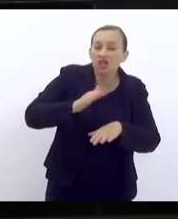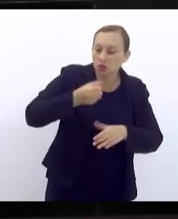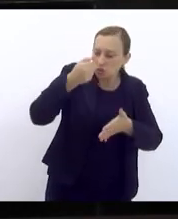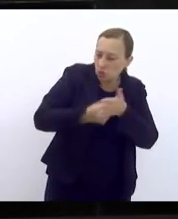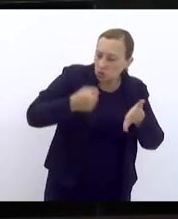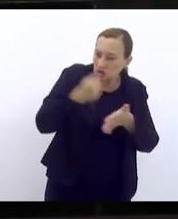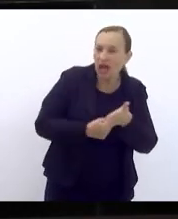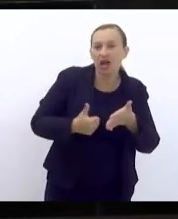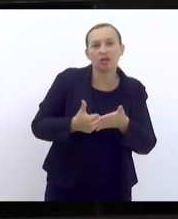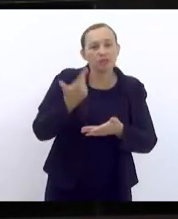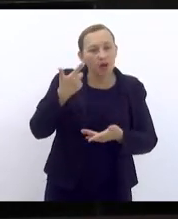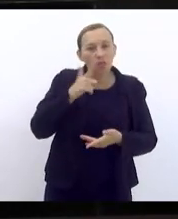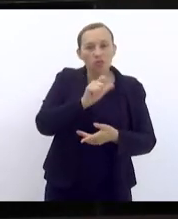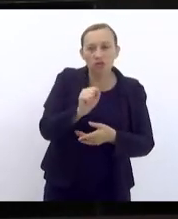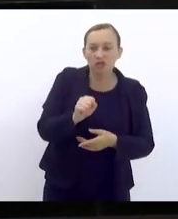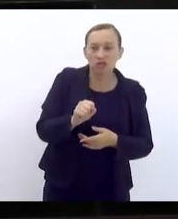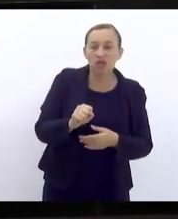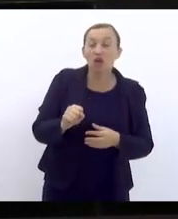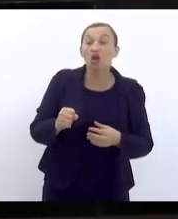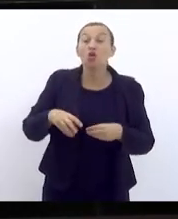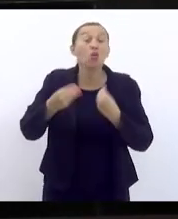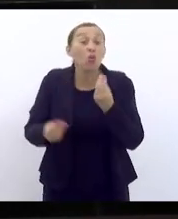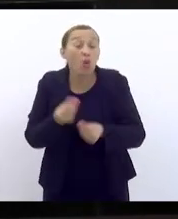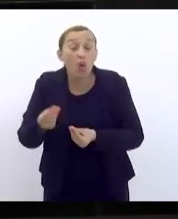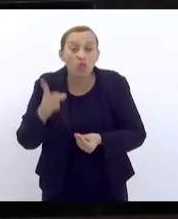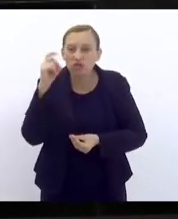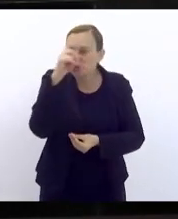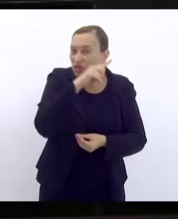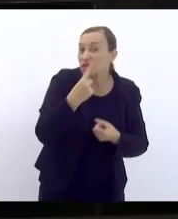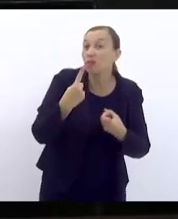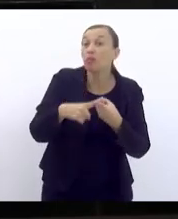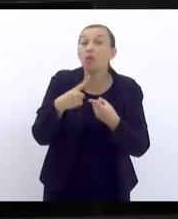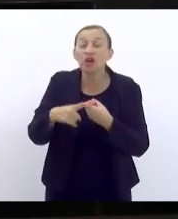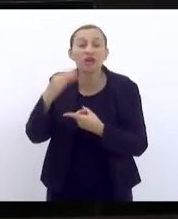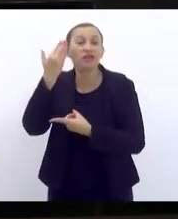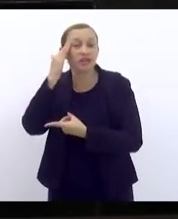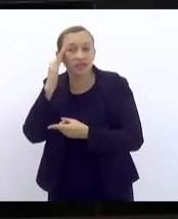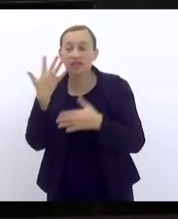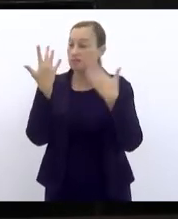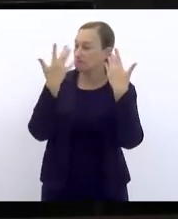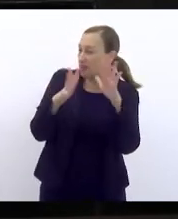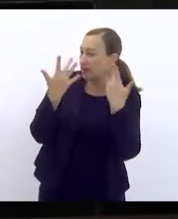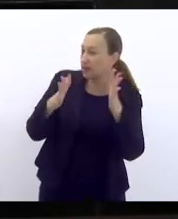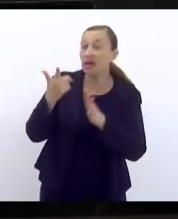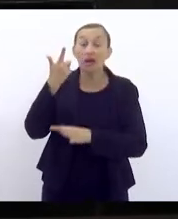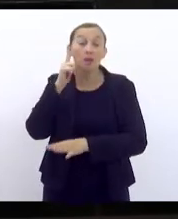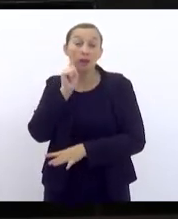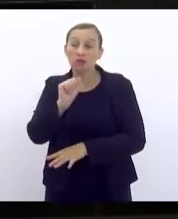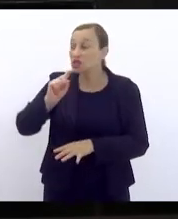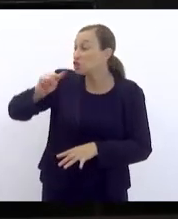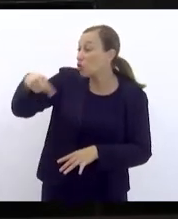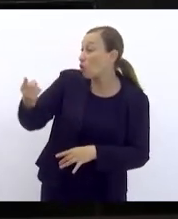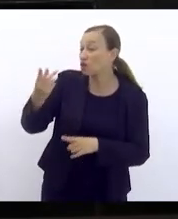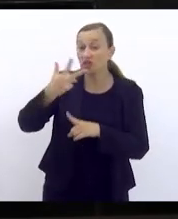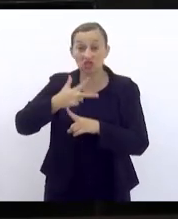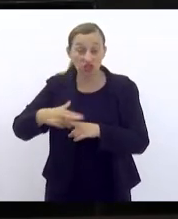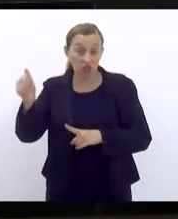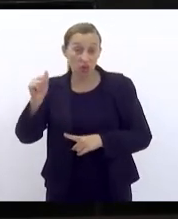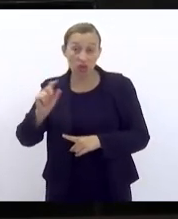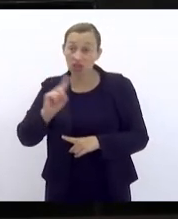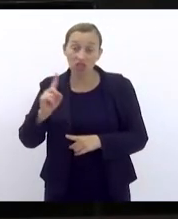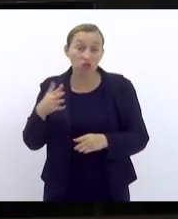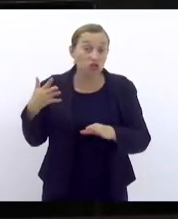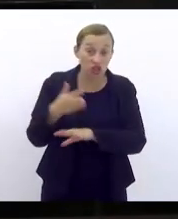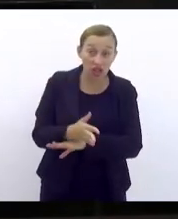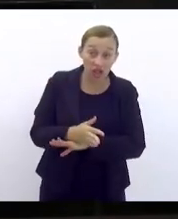e como isso foi difícil, e por que isso tem que ser entendido, celebrado, para conseguir outras conquistas que não vieram